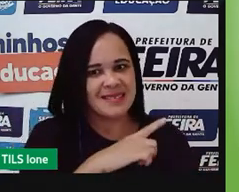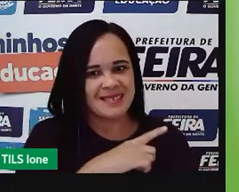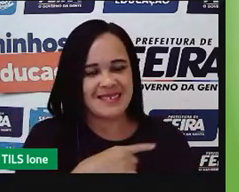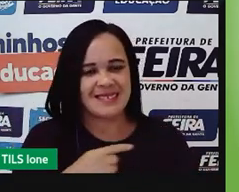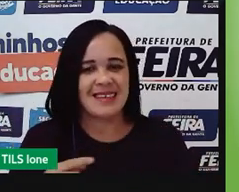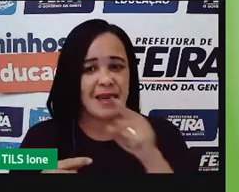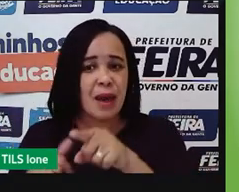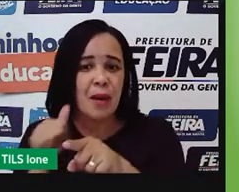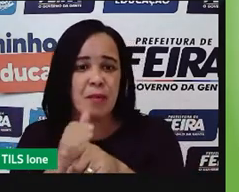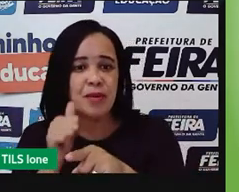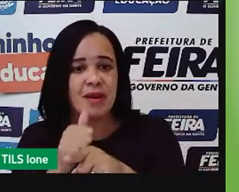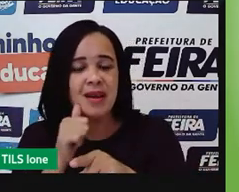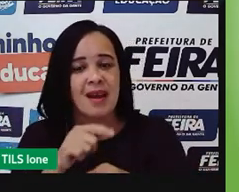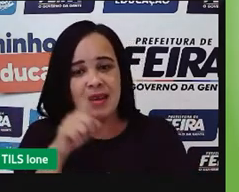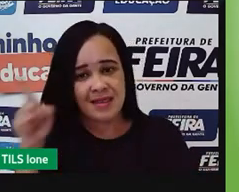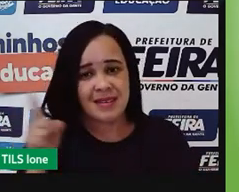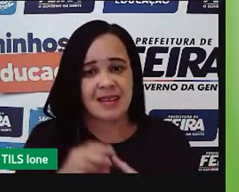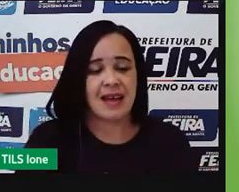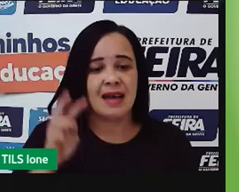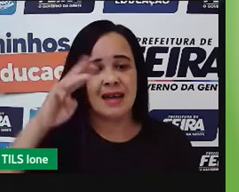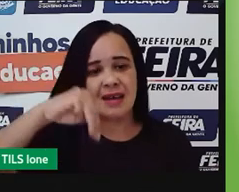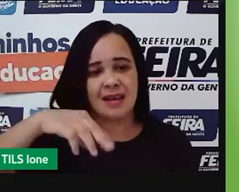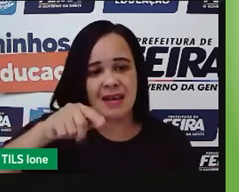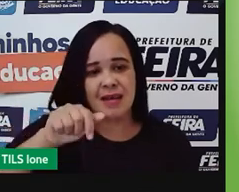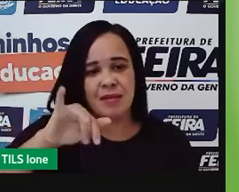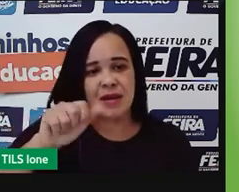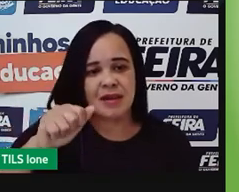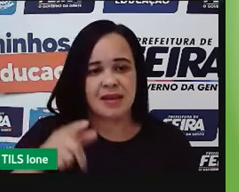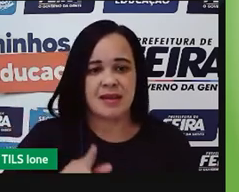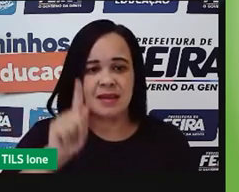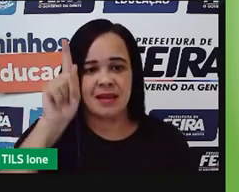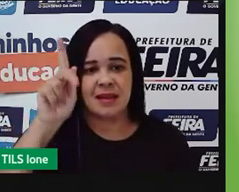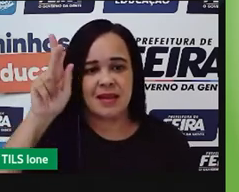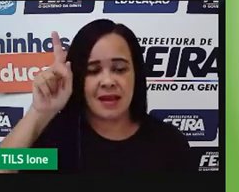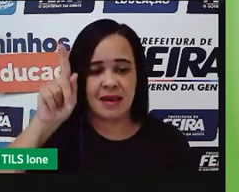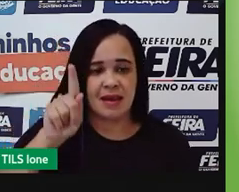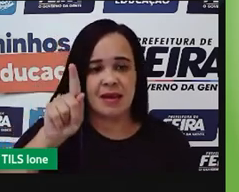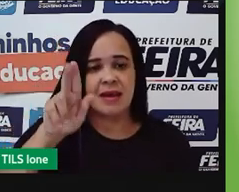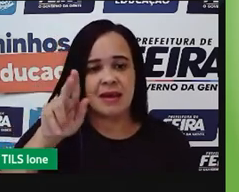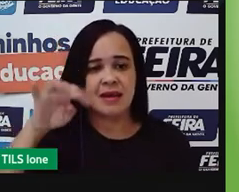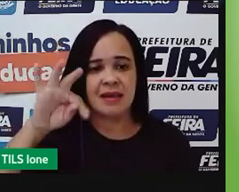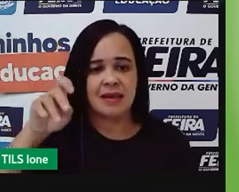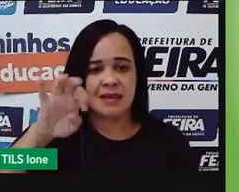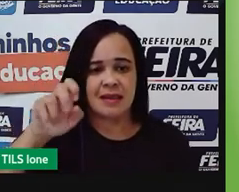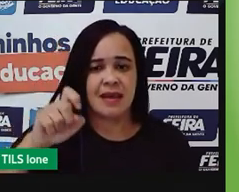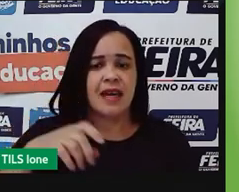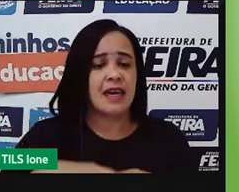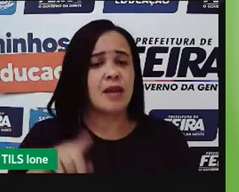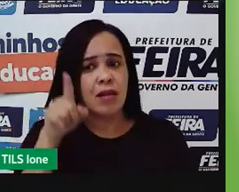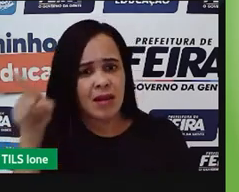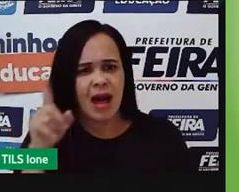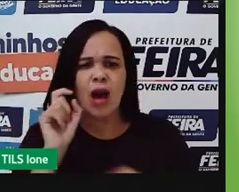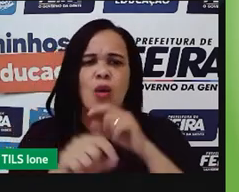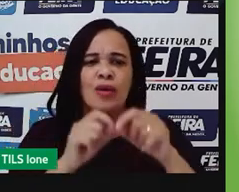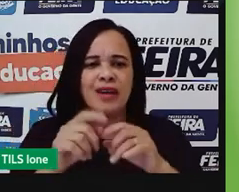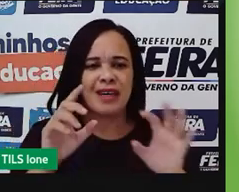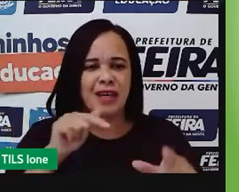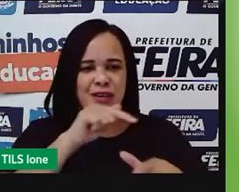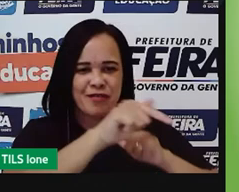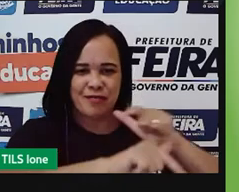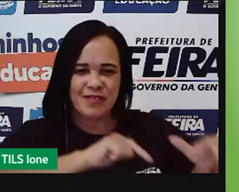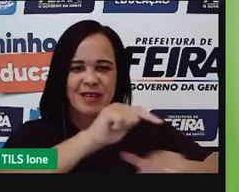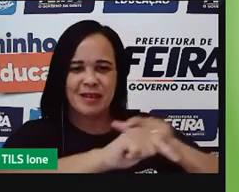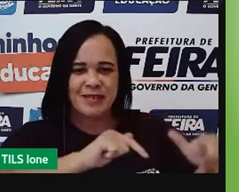distrito de São José, onde a gente sabe que lá também tem essa questão da agricultura familiar, familiar atuante,